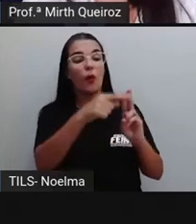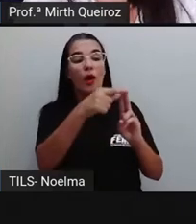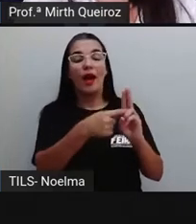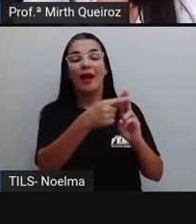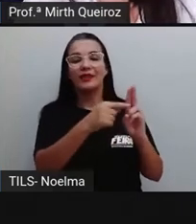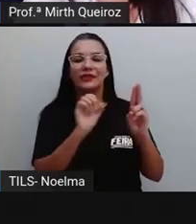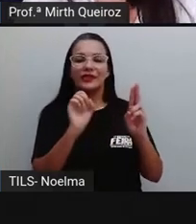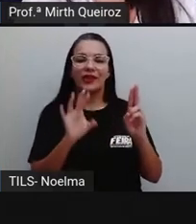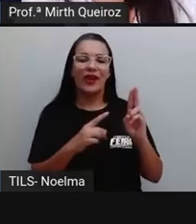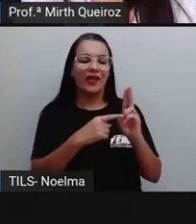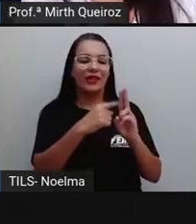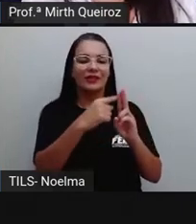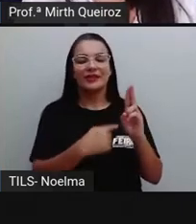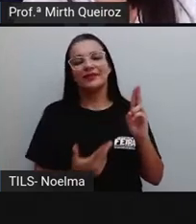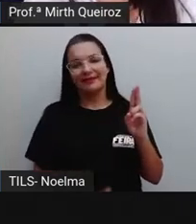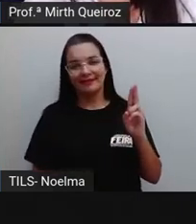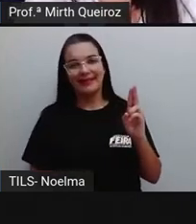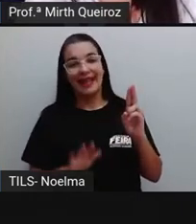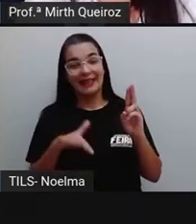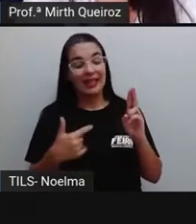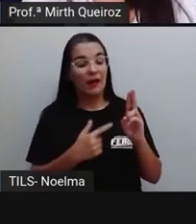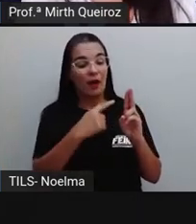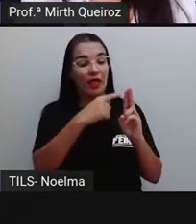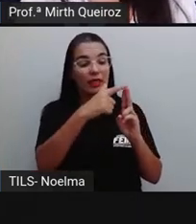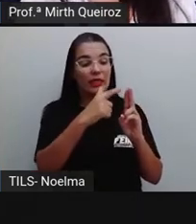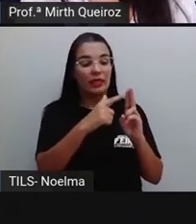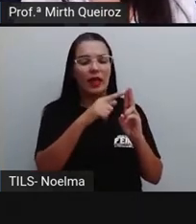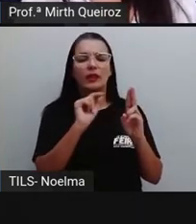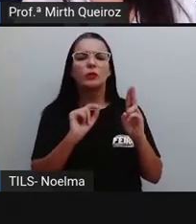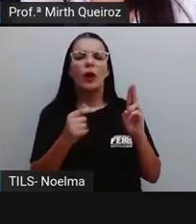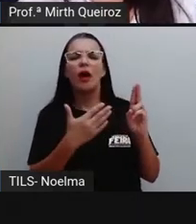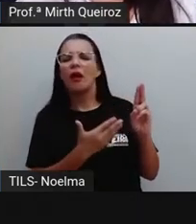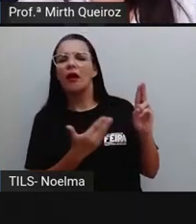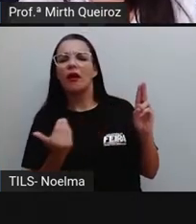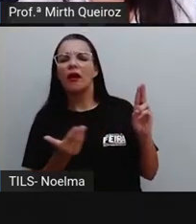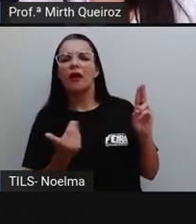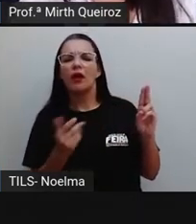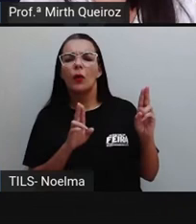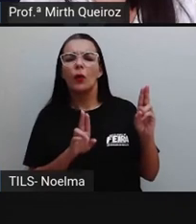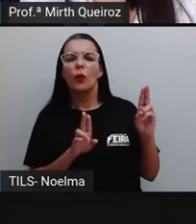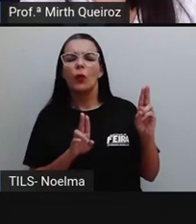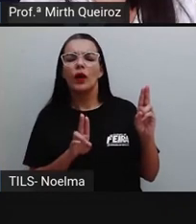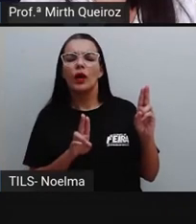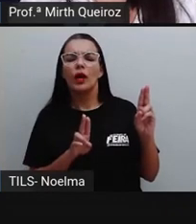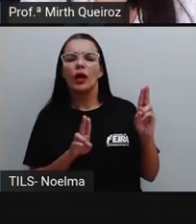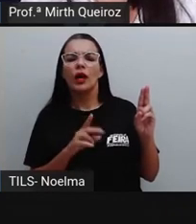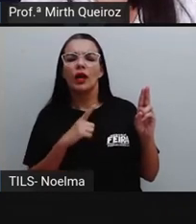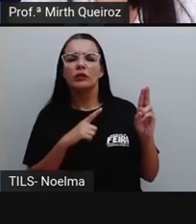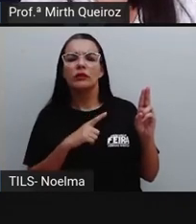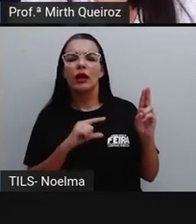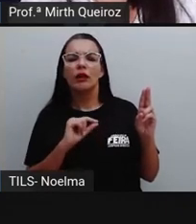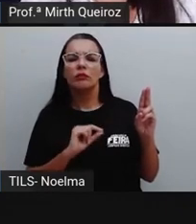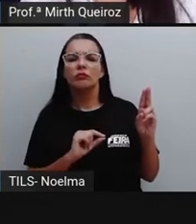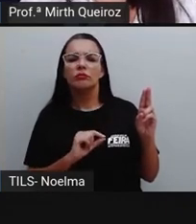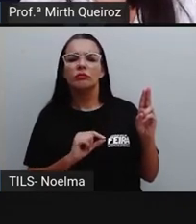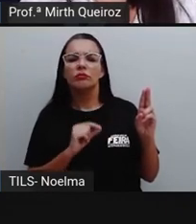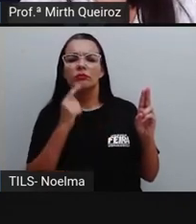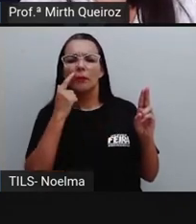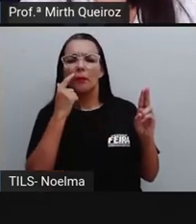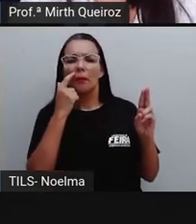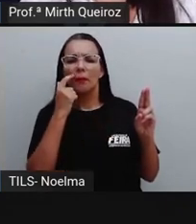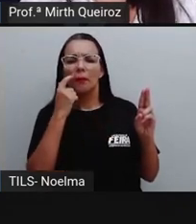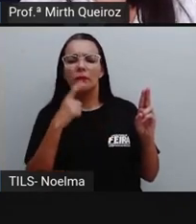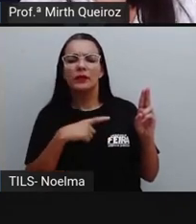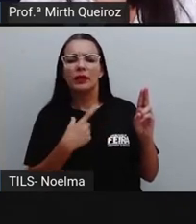dezena e unidade. Então, seria dez mais quanto aí? Na dezena, o número a um. Na